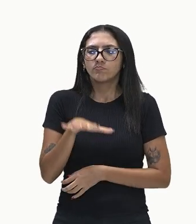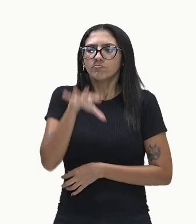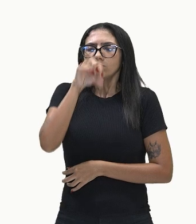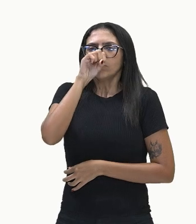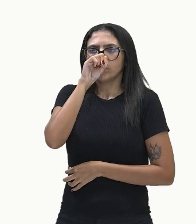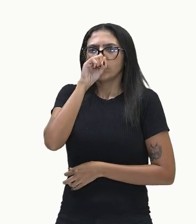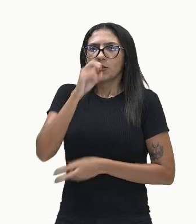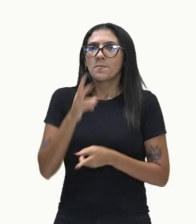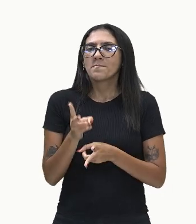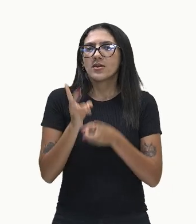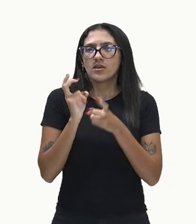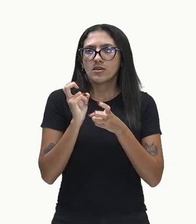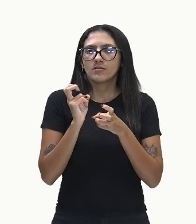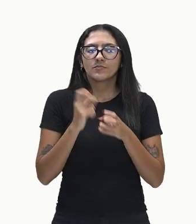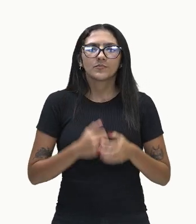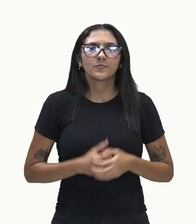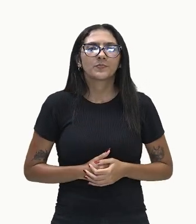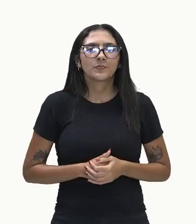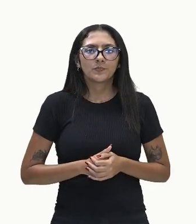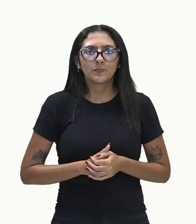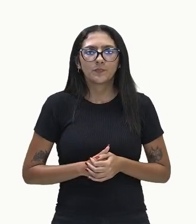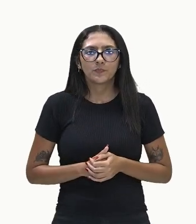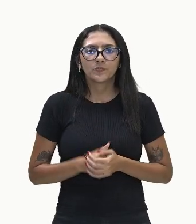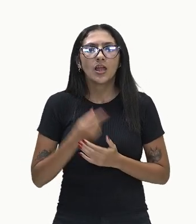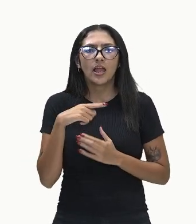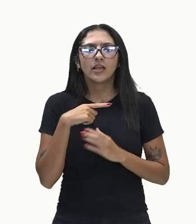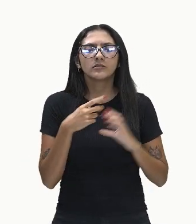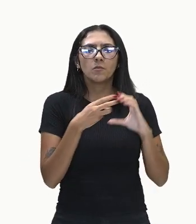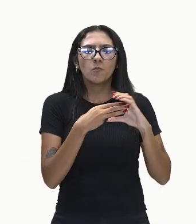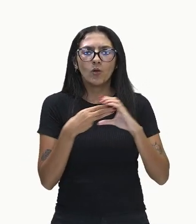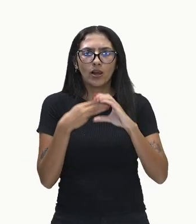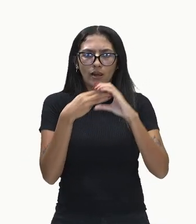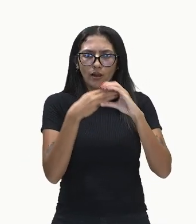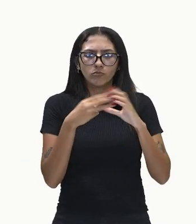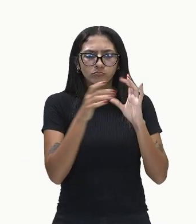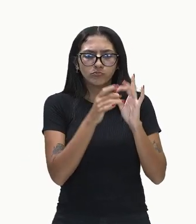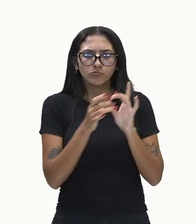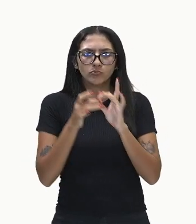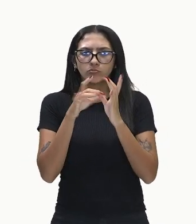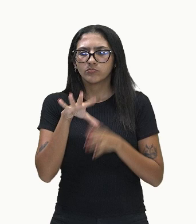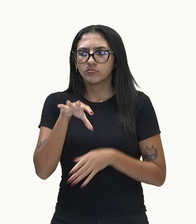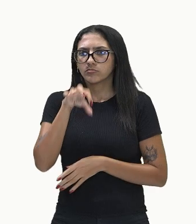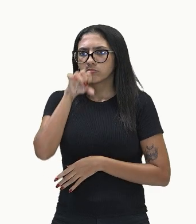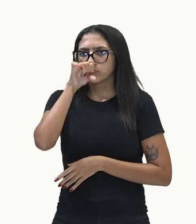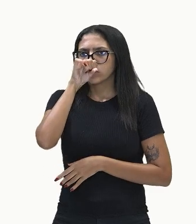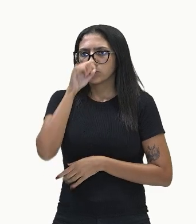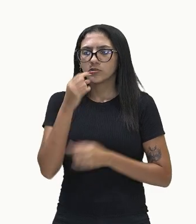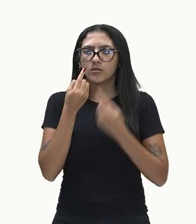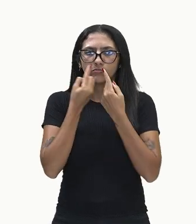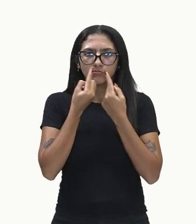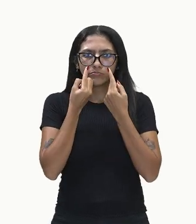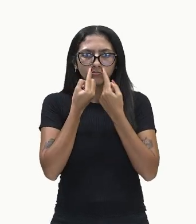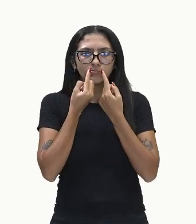perceber. Essas moléculas odoríferas, elas adentram pelas nossas narinas,